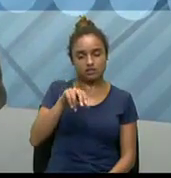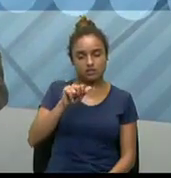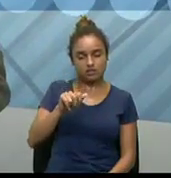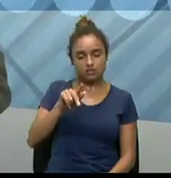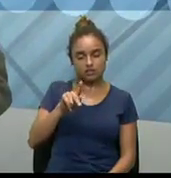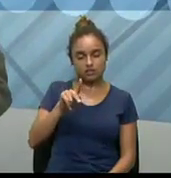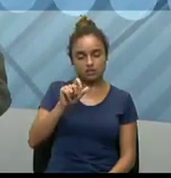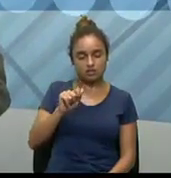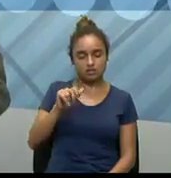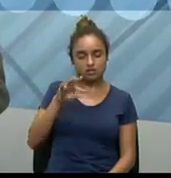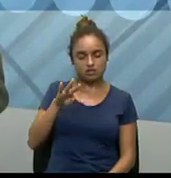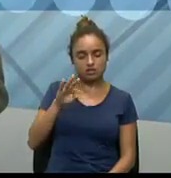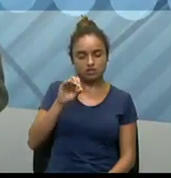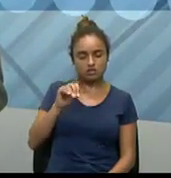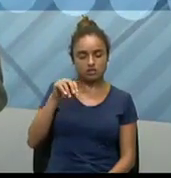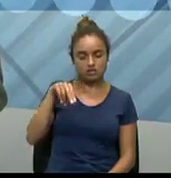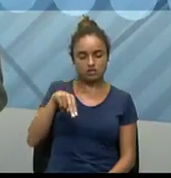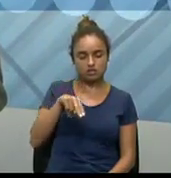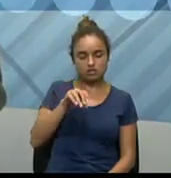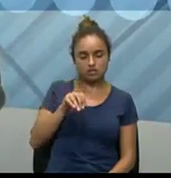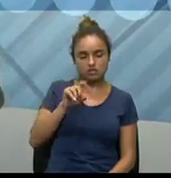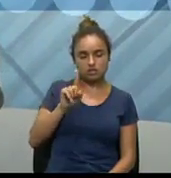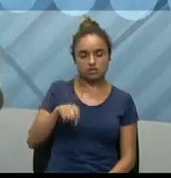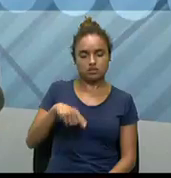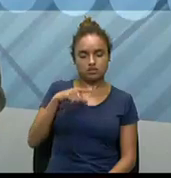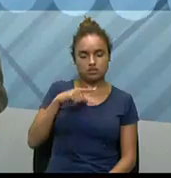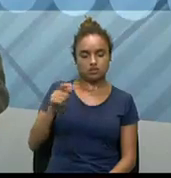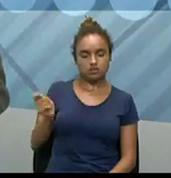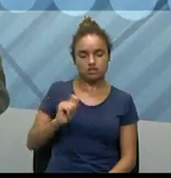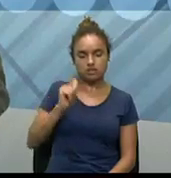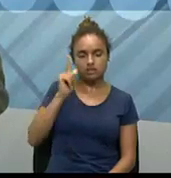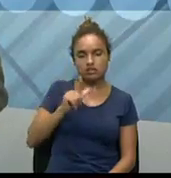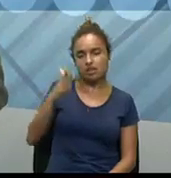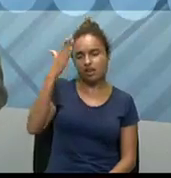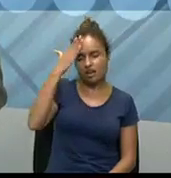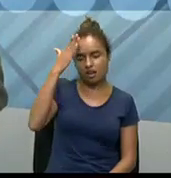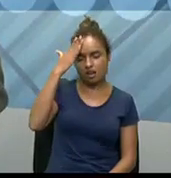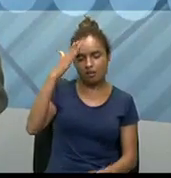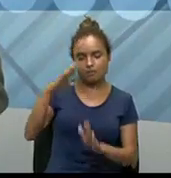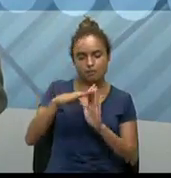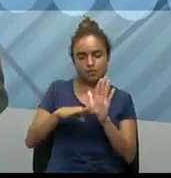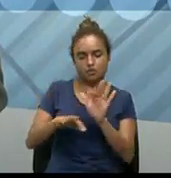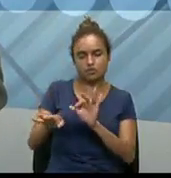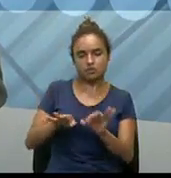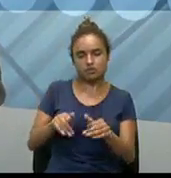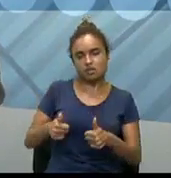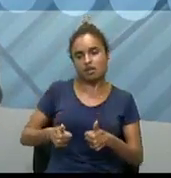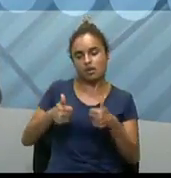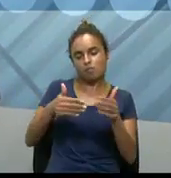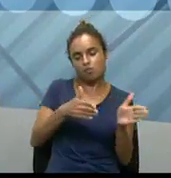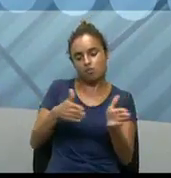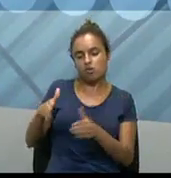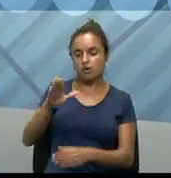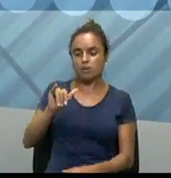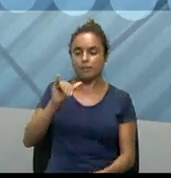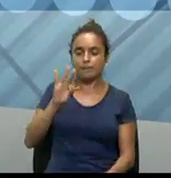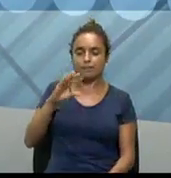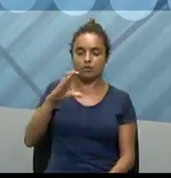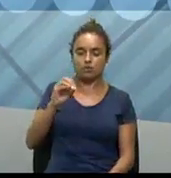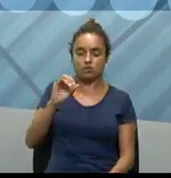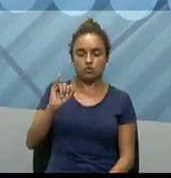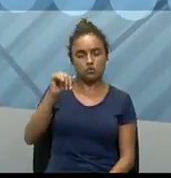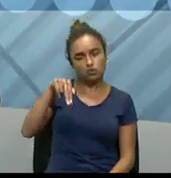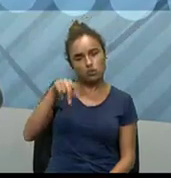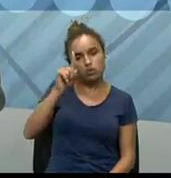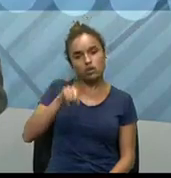então, fica aí um grande mistério, mas o que a gente sabe é que o projeto funcionou muito bem, né, e a Bitcoin hoje, ela é uma